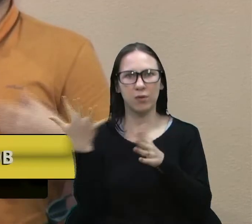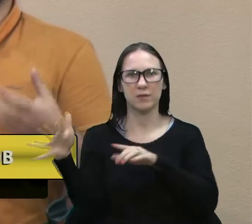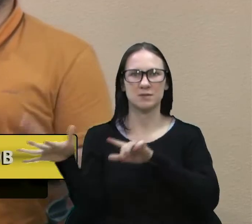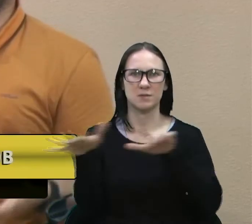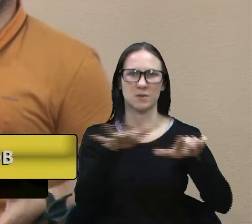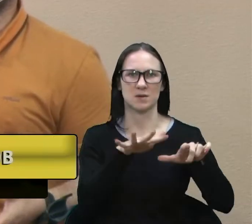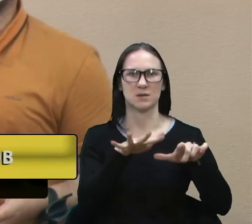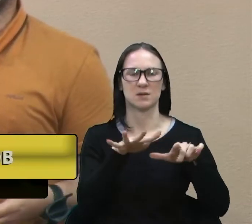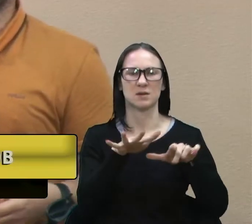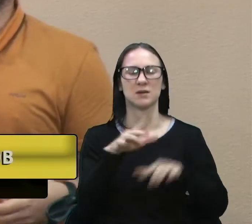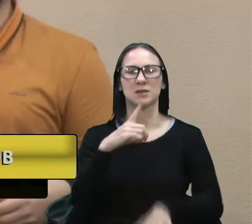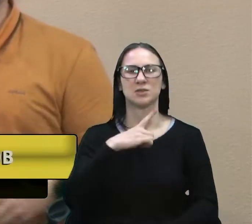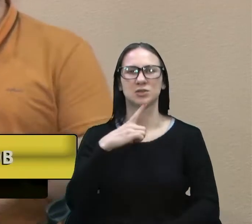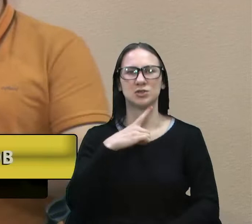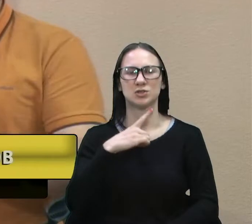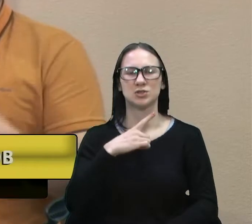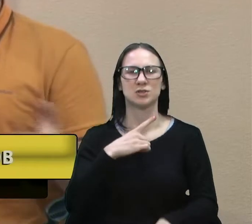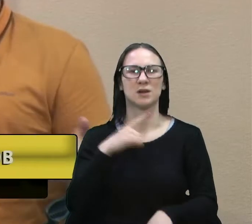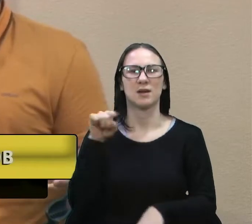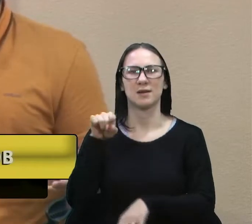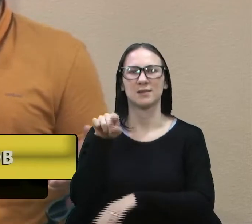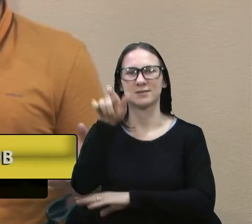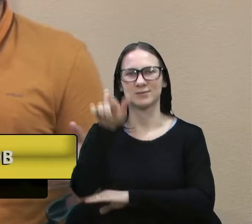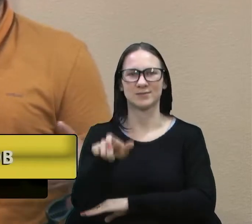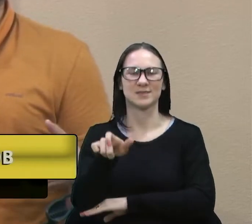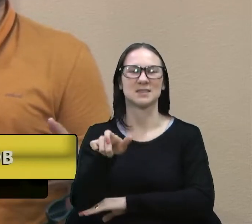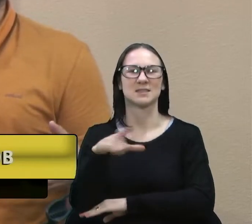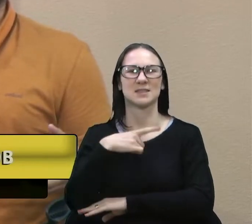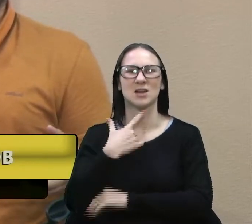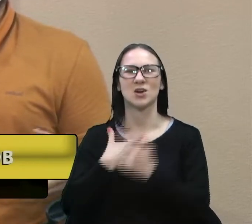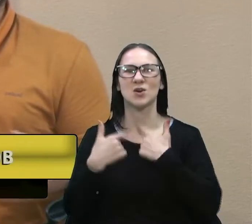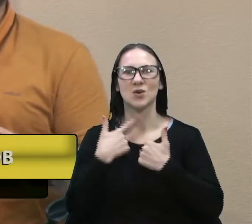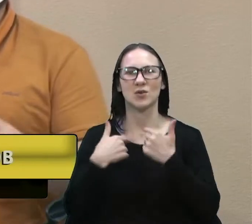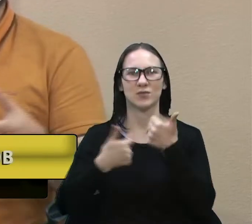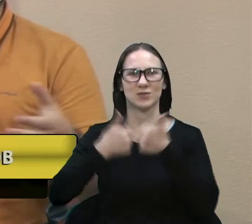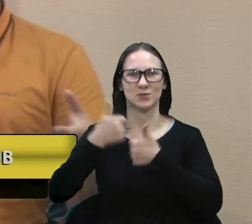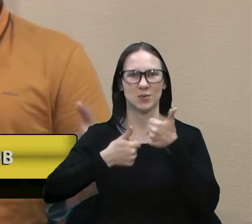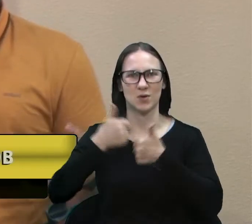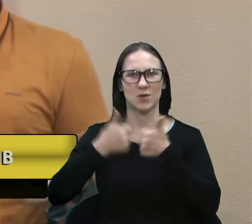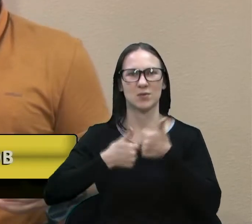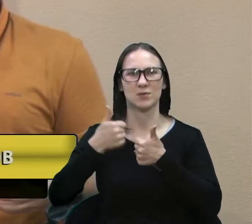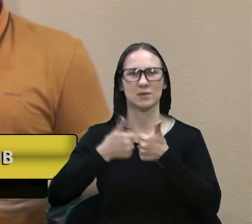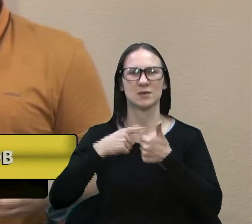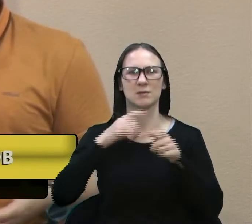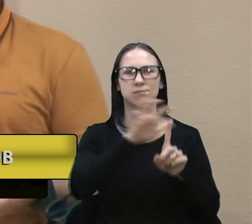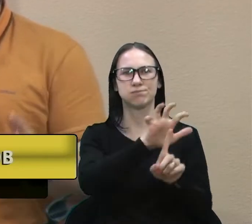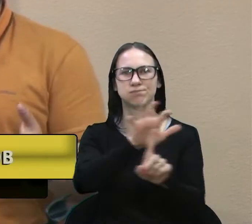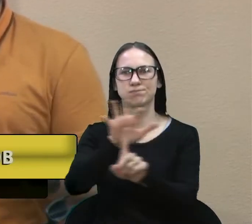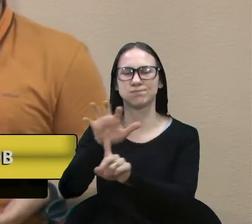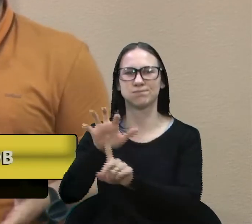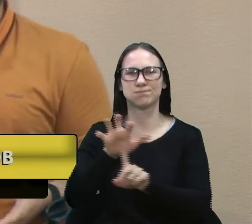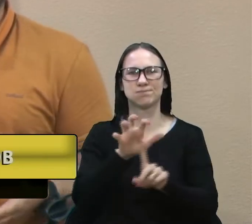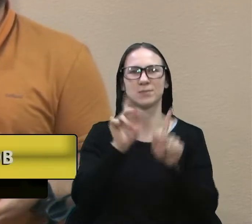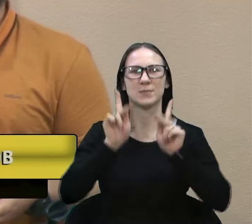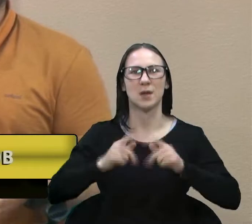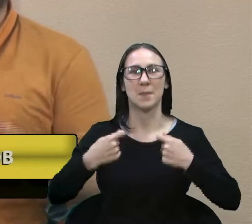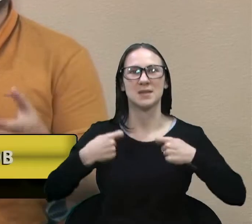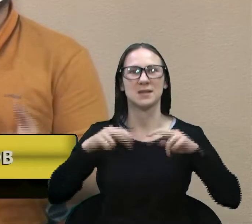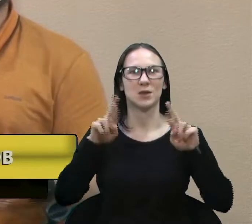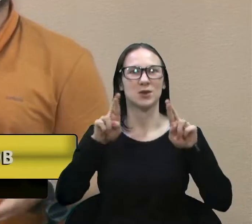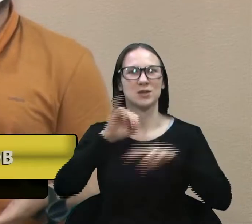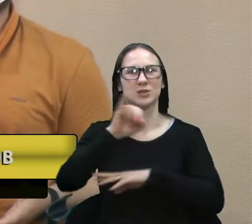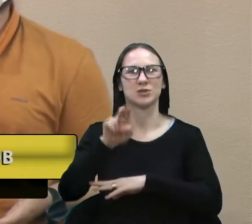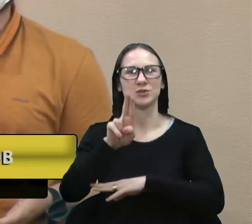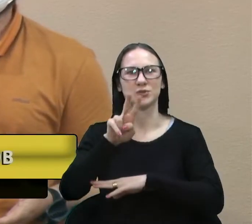Tinha essa referência do Juventude, nem se fala, né, Rafa, que ele influenciou de gente para torcer pelo Juventude, né, vereador Renato? Seu filho é um